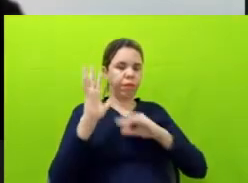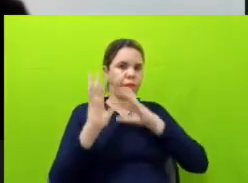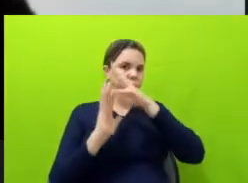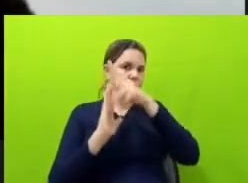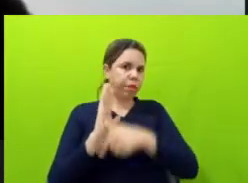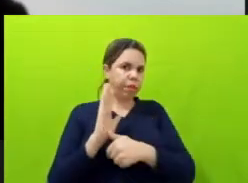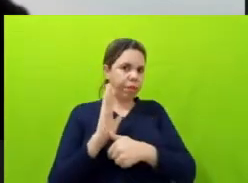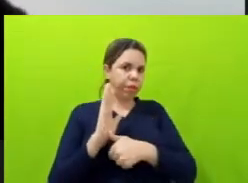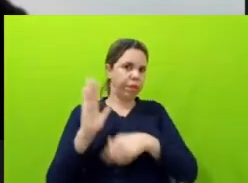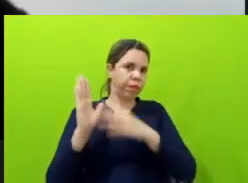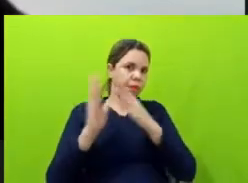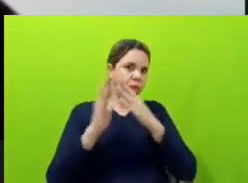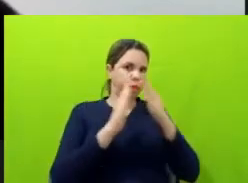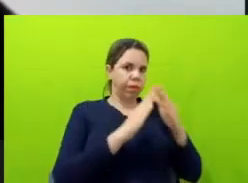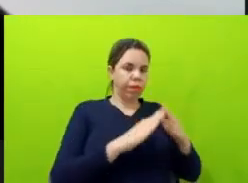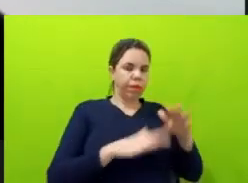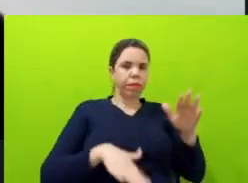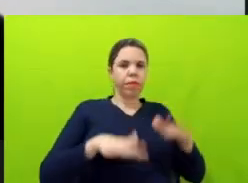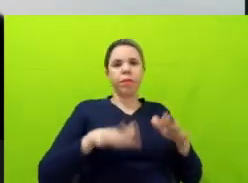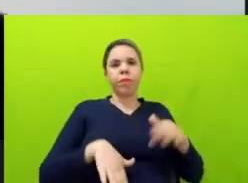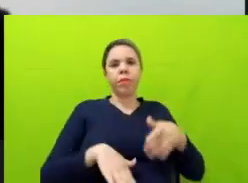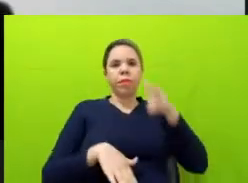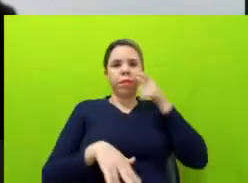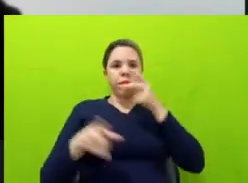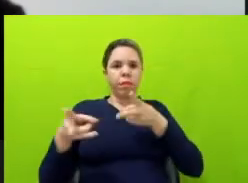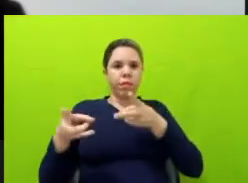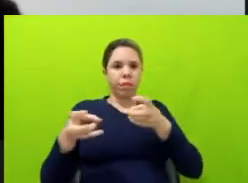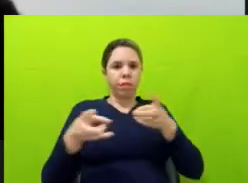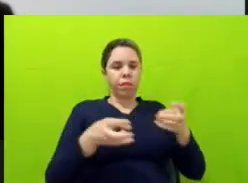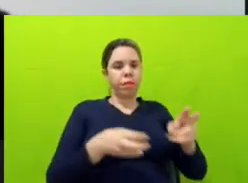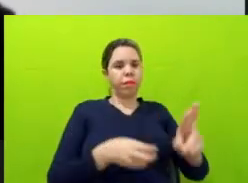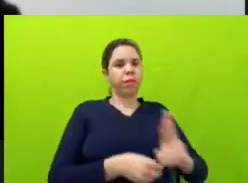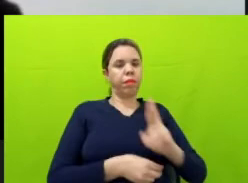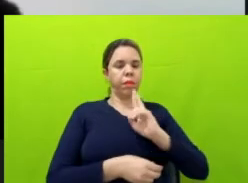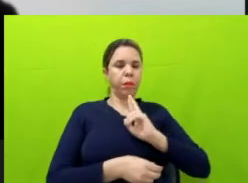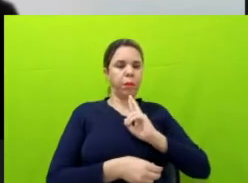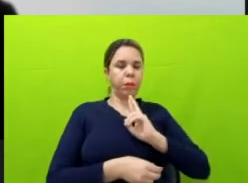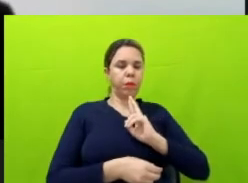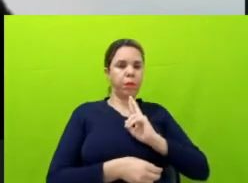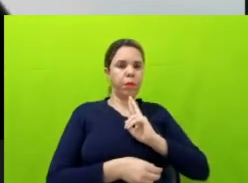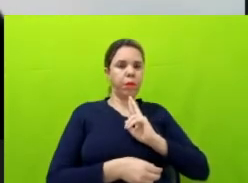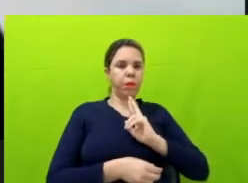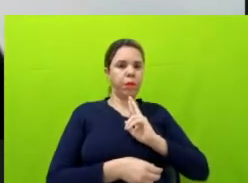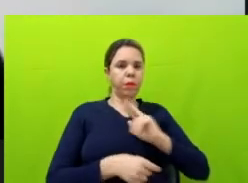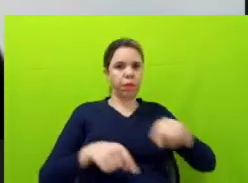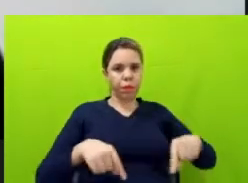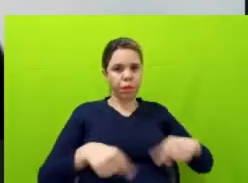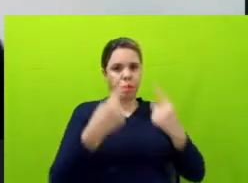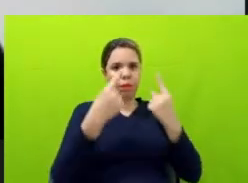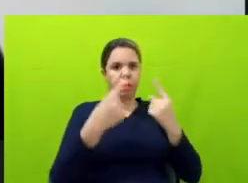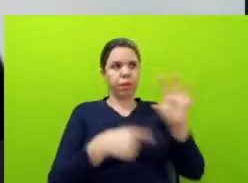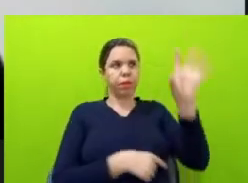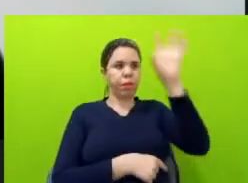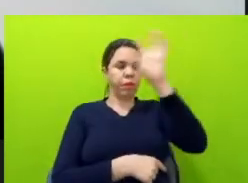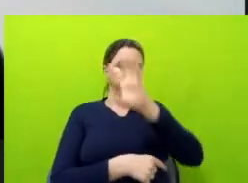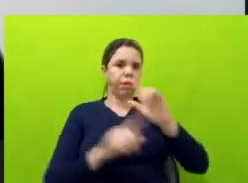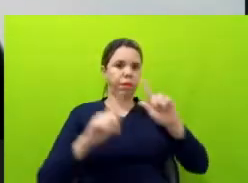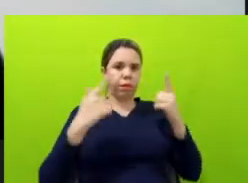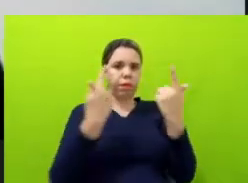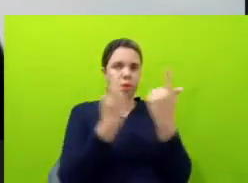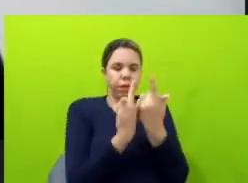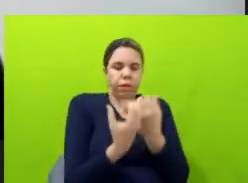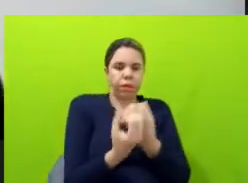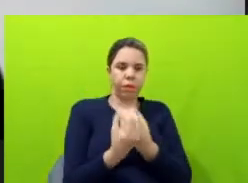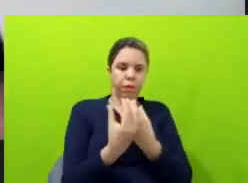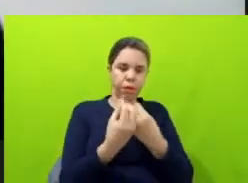e muito do que a gente percebeu nas respostas é um desafio dos estados de gestão de informação, principalmente